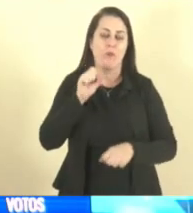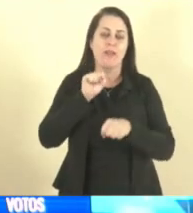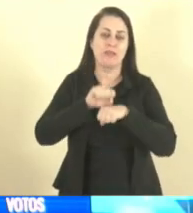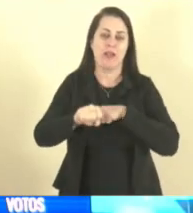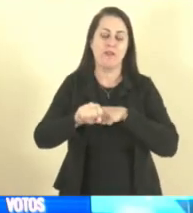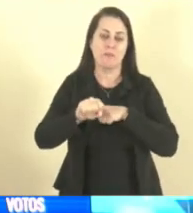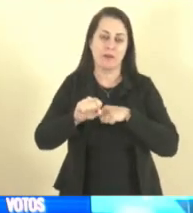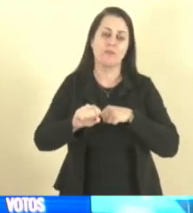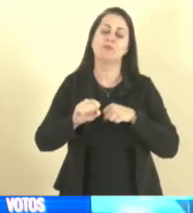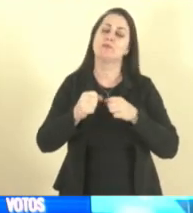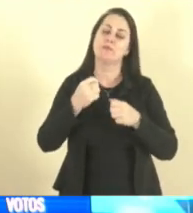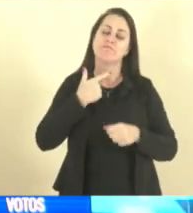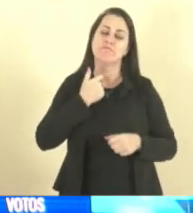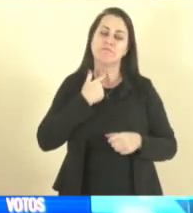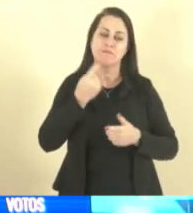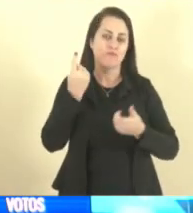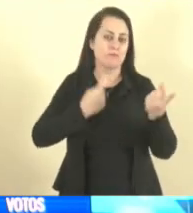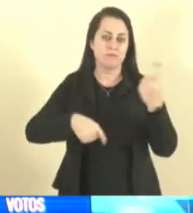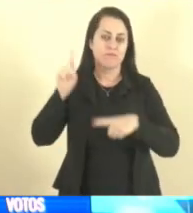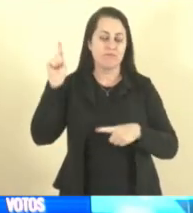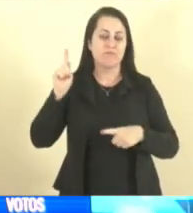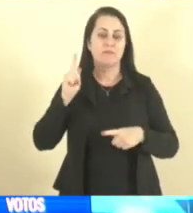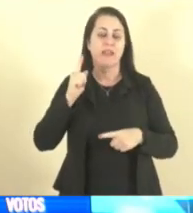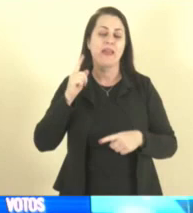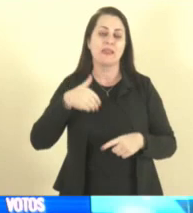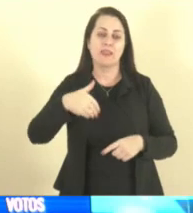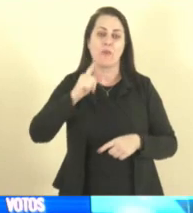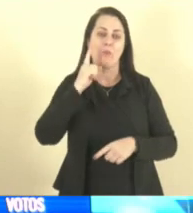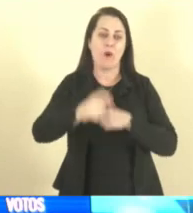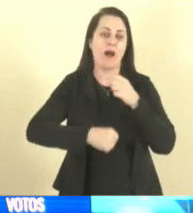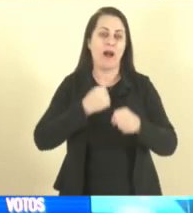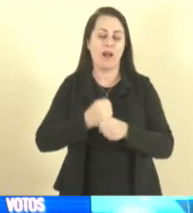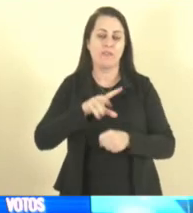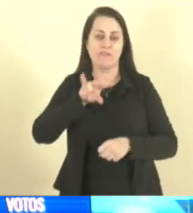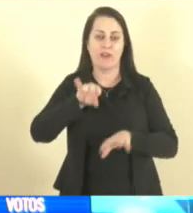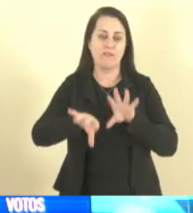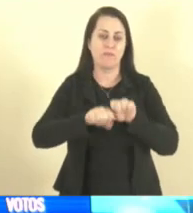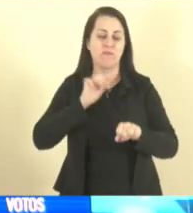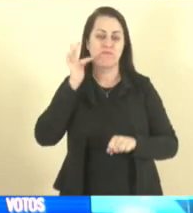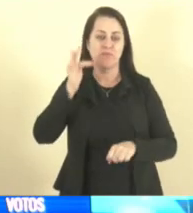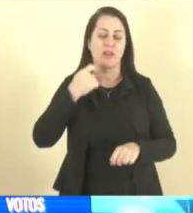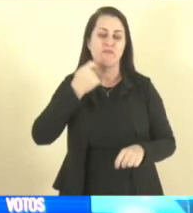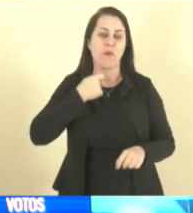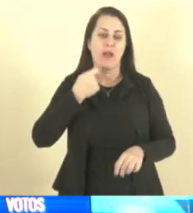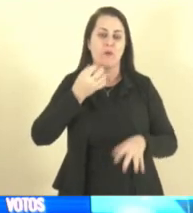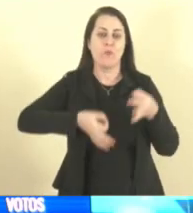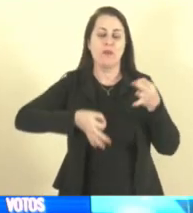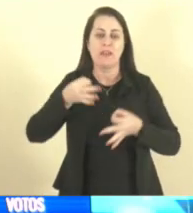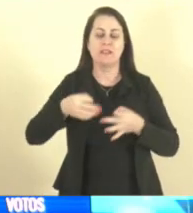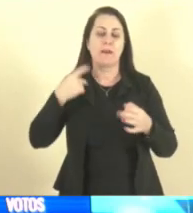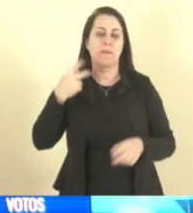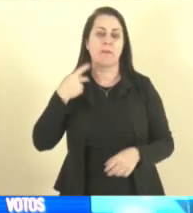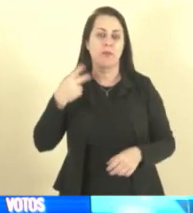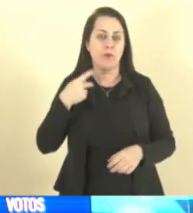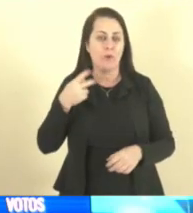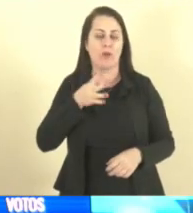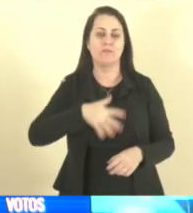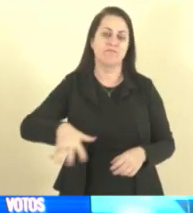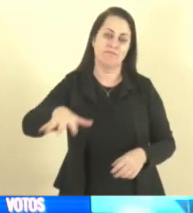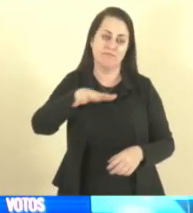sucesso na profissão. Daqui a um ano estarão formados futuros juízes, advogados, promotores, serventuários da Justiça,